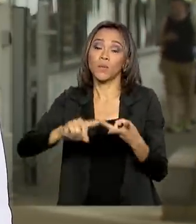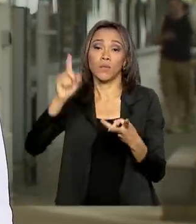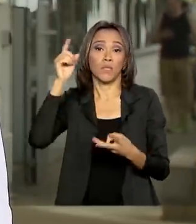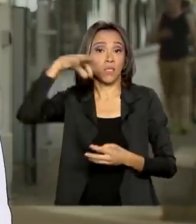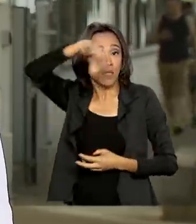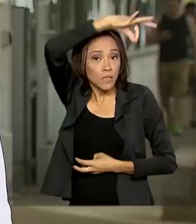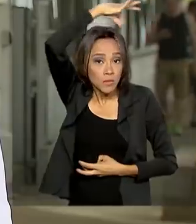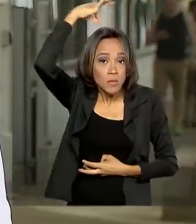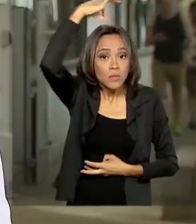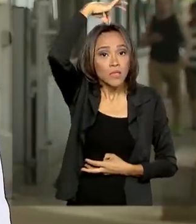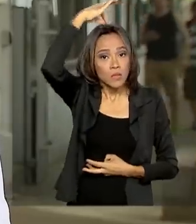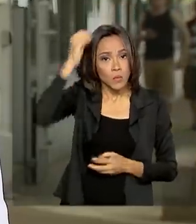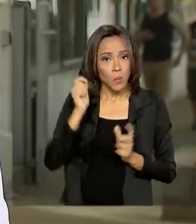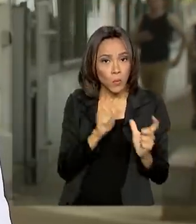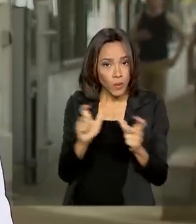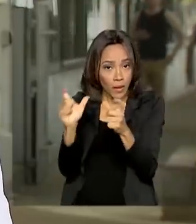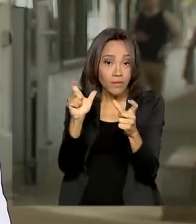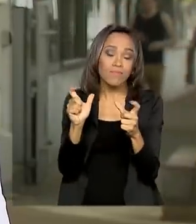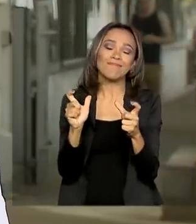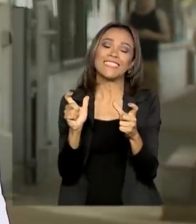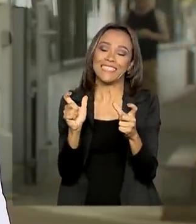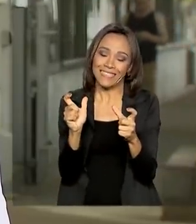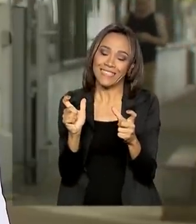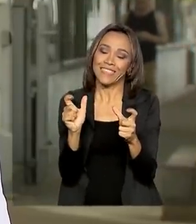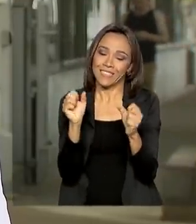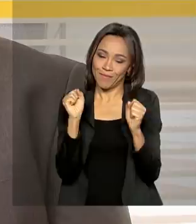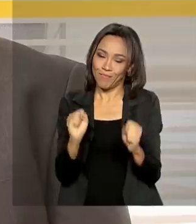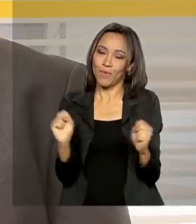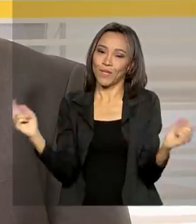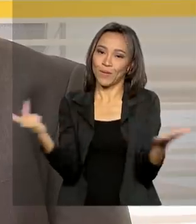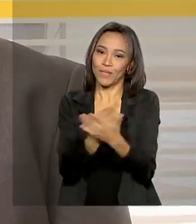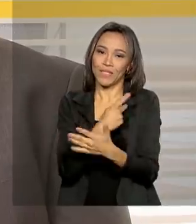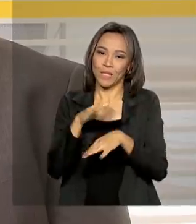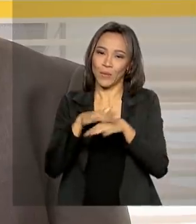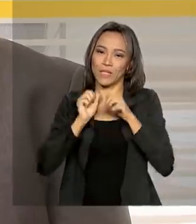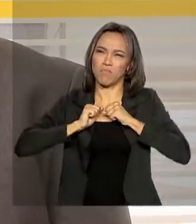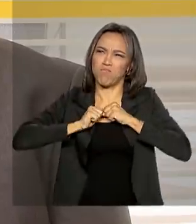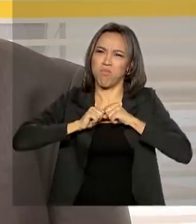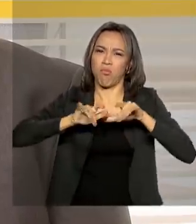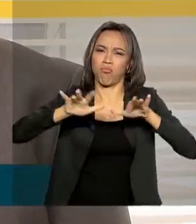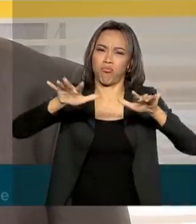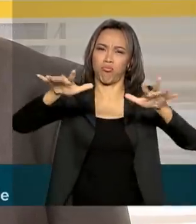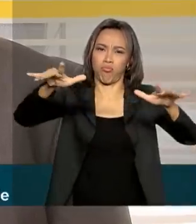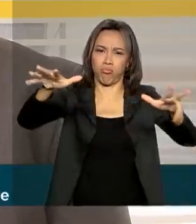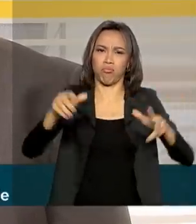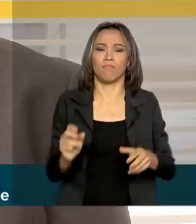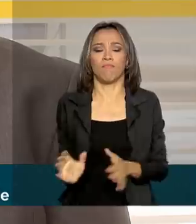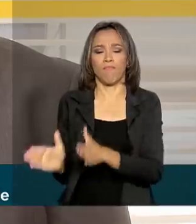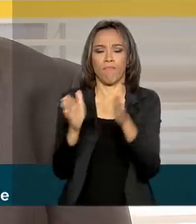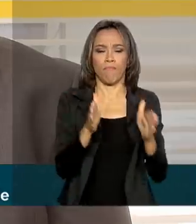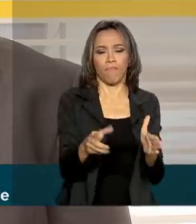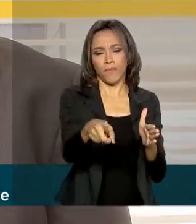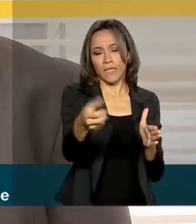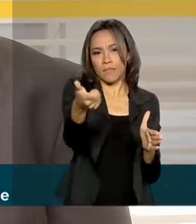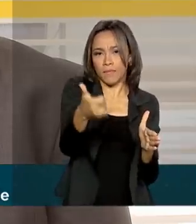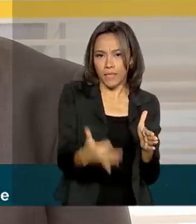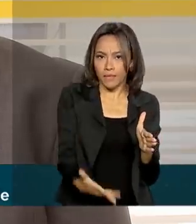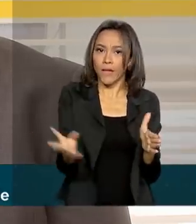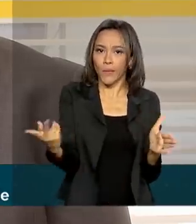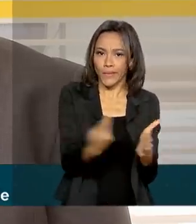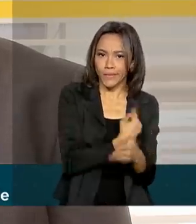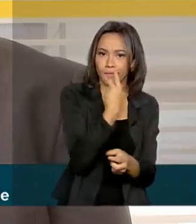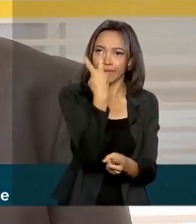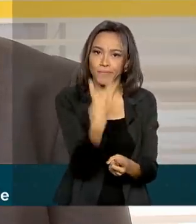Santo, regiões que podem ter um surto da doença. Essa mudança do padrão de circulação que está acontecendo agora nesses dois